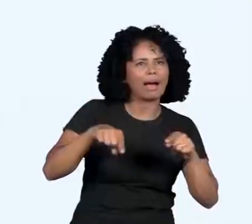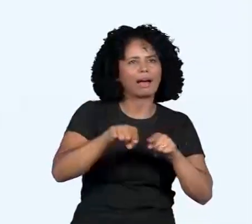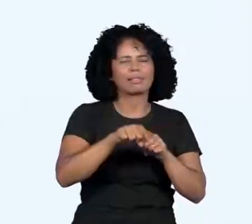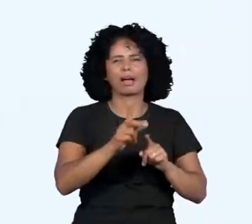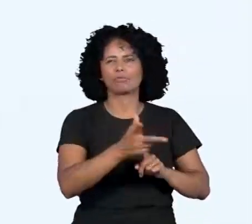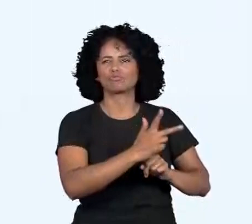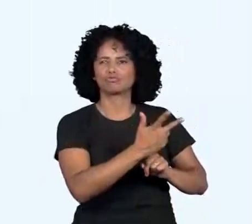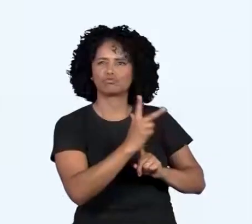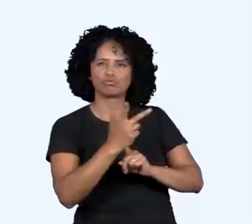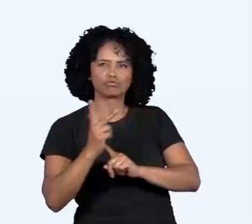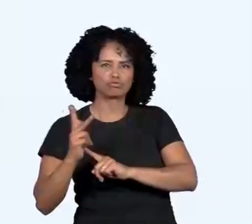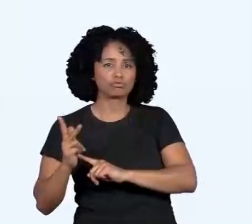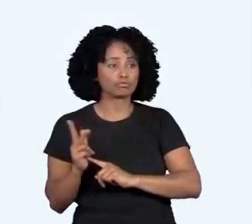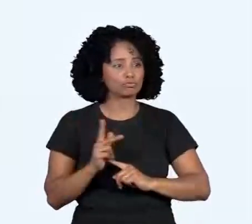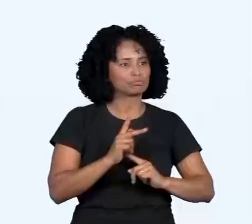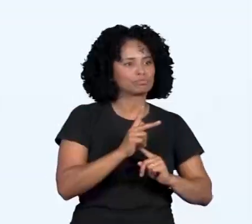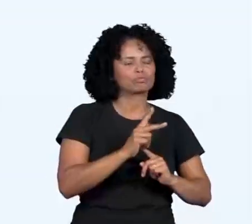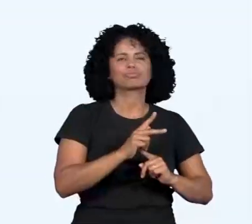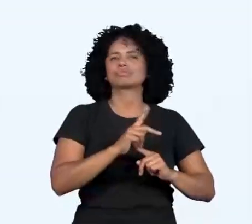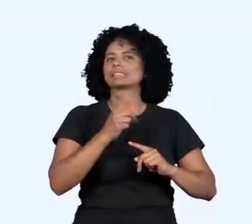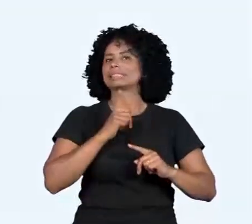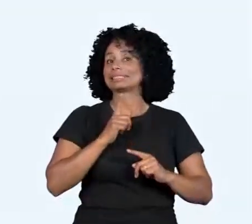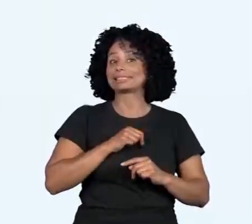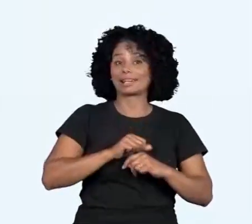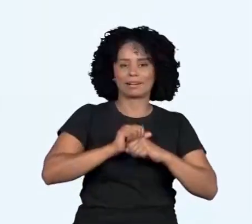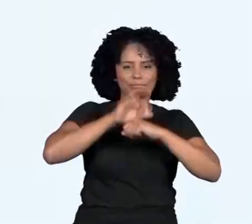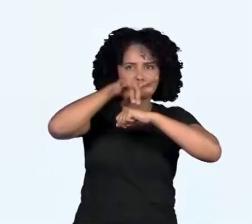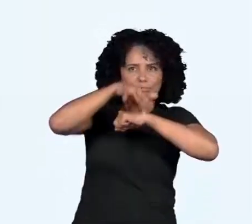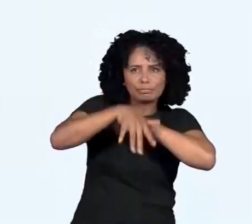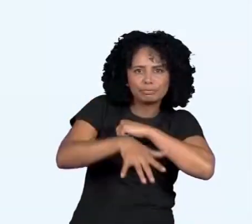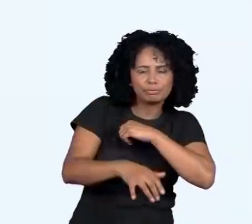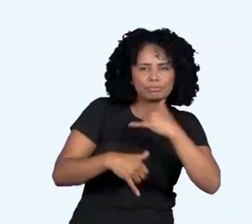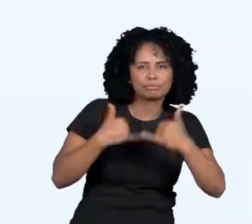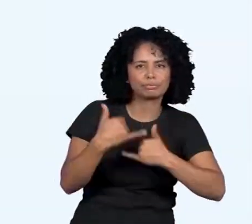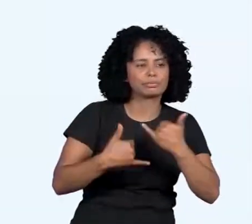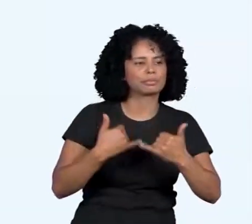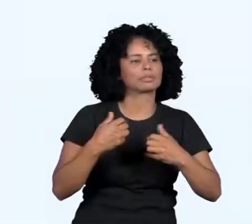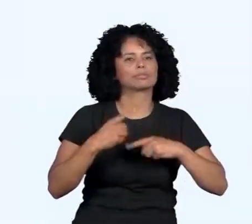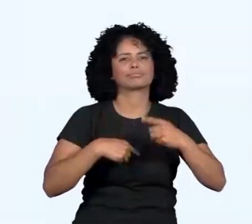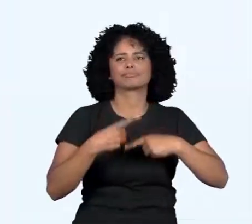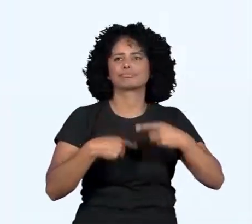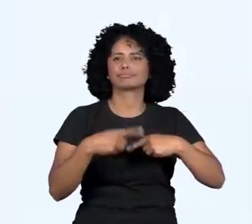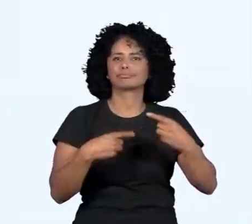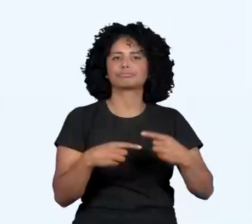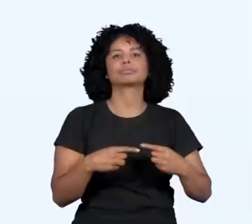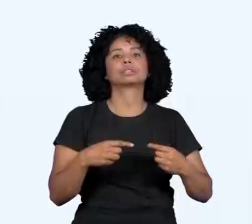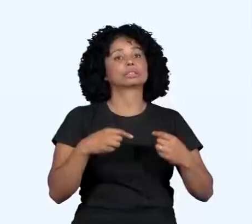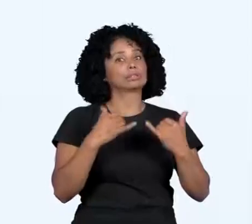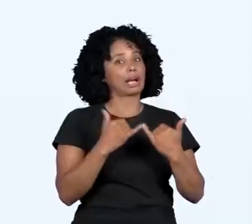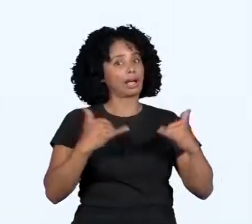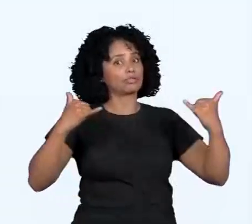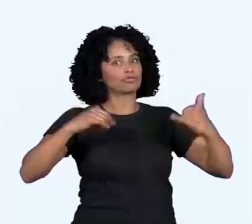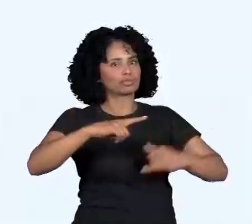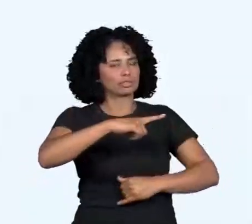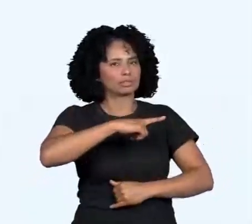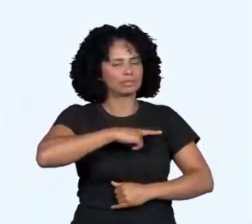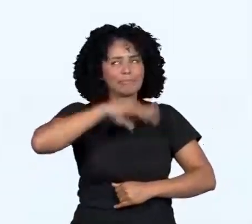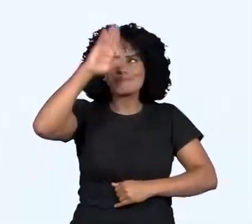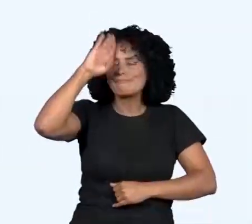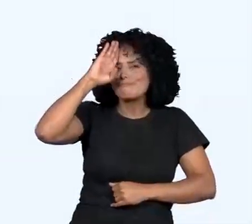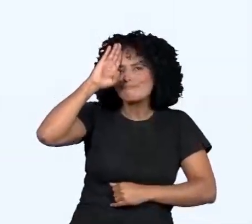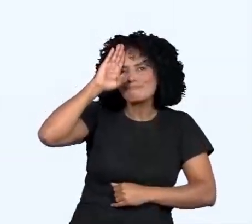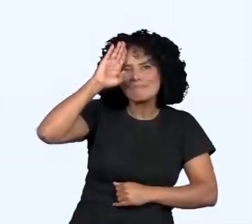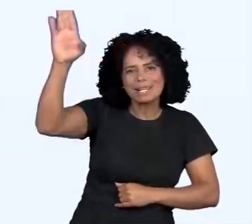óleo e da força das águas, como no Brasil. A energia elétrica do nosso país vem principalmente das usinas